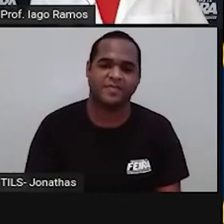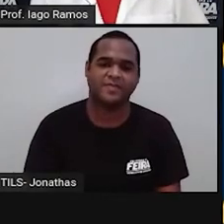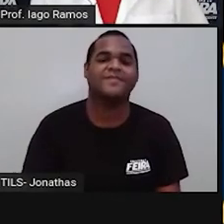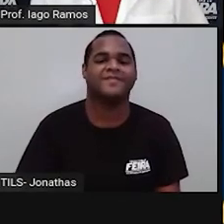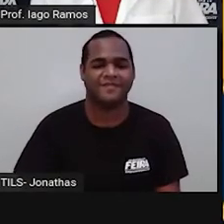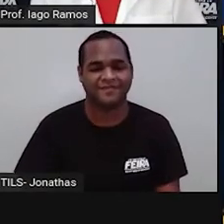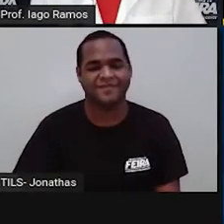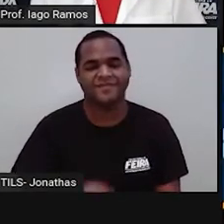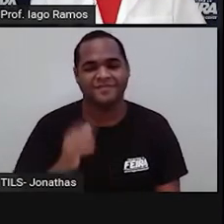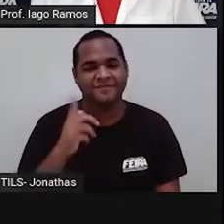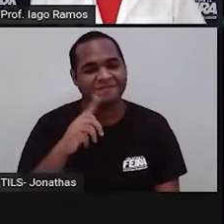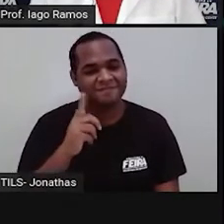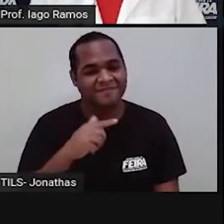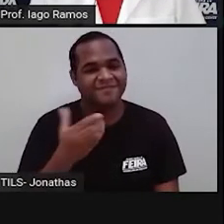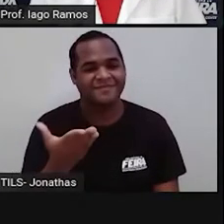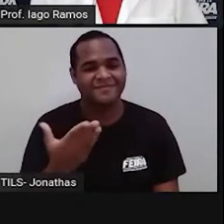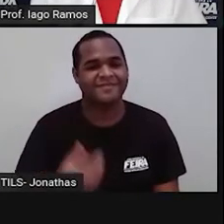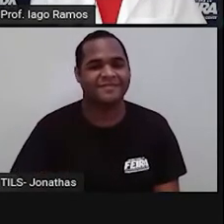isso aí.